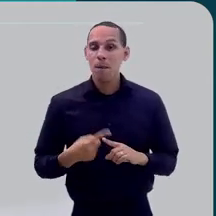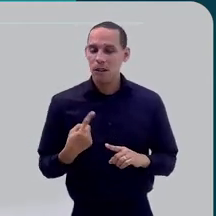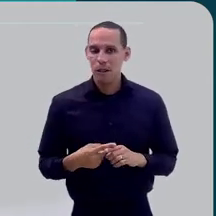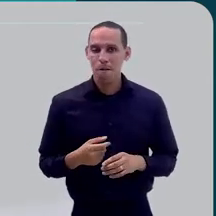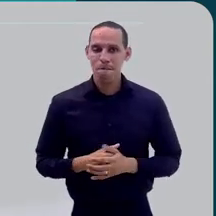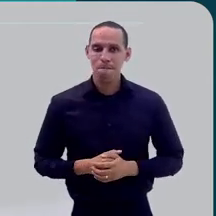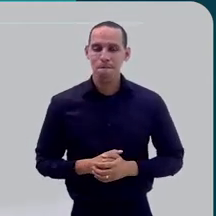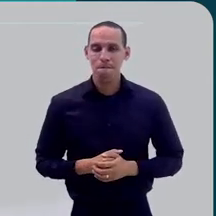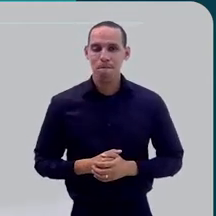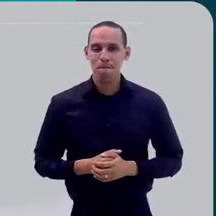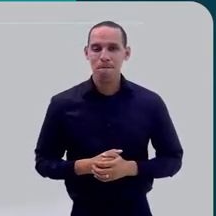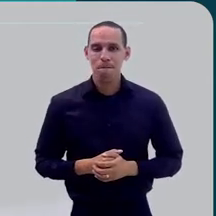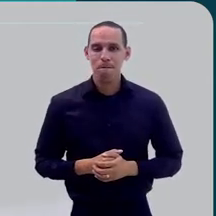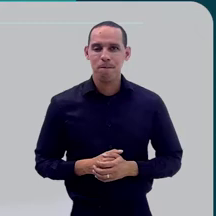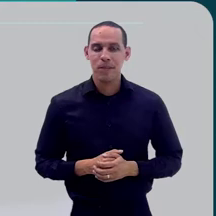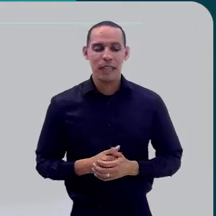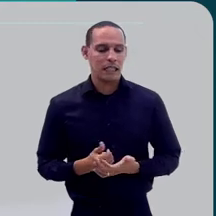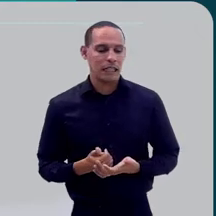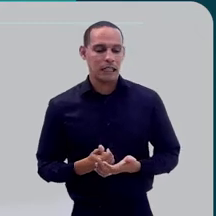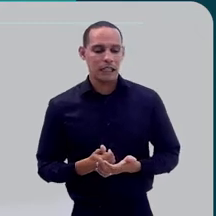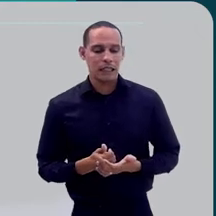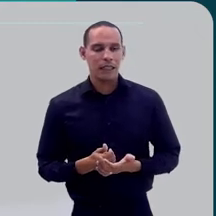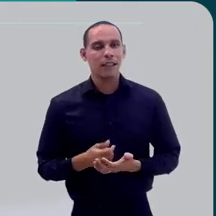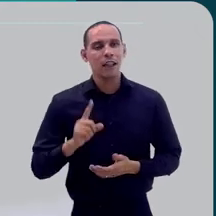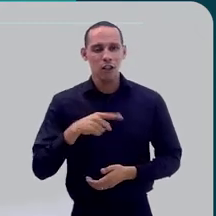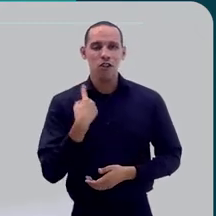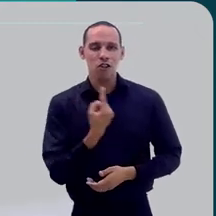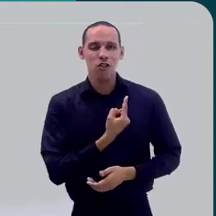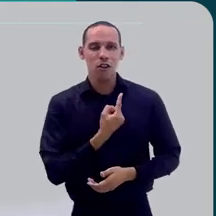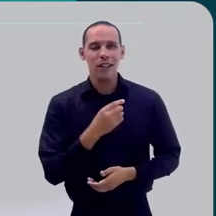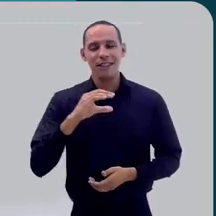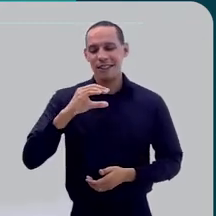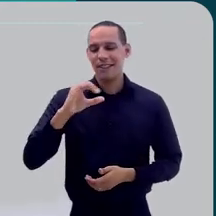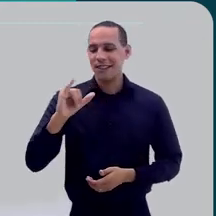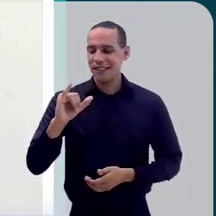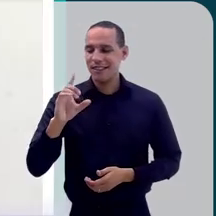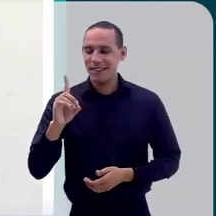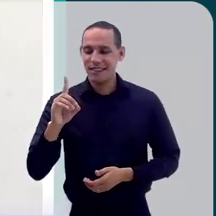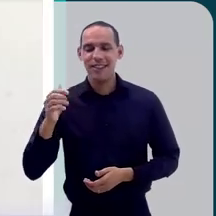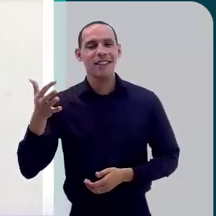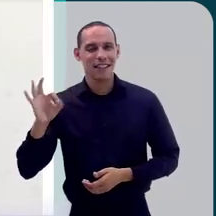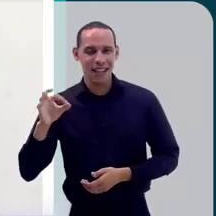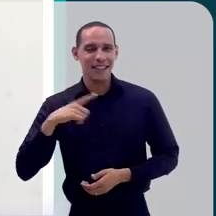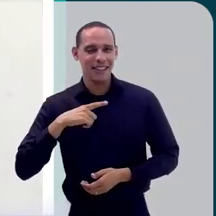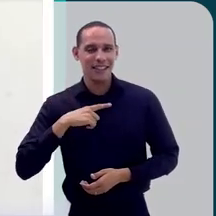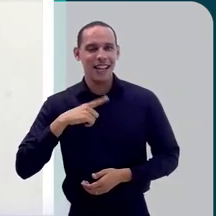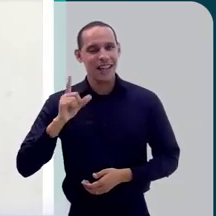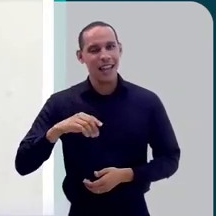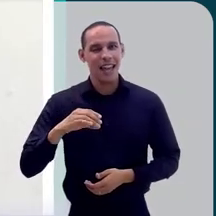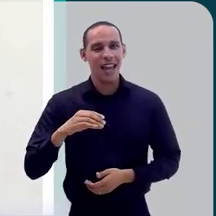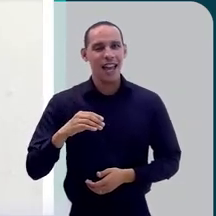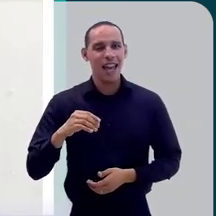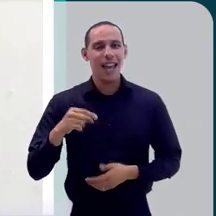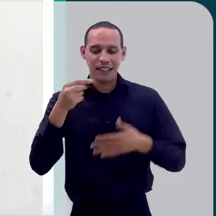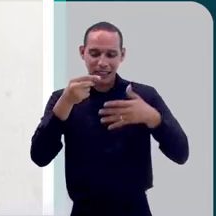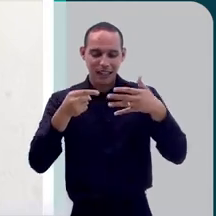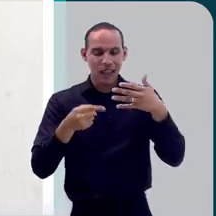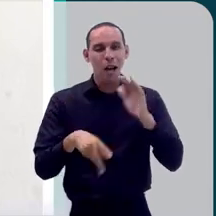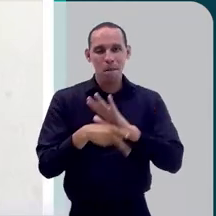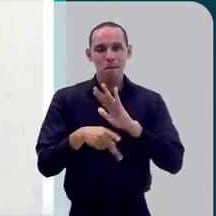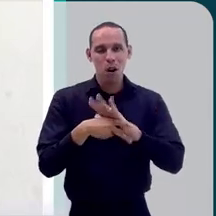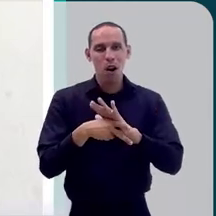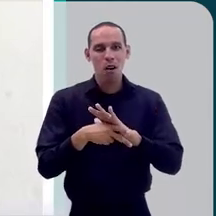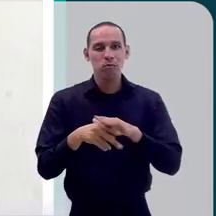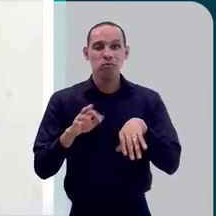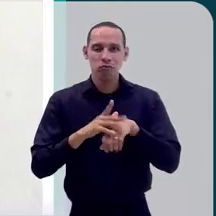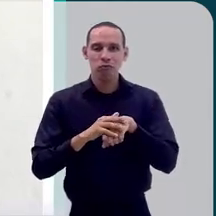Olha só. Por quê? Porque a nossa classificação de doença é a CID-10, classificação internacional